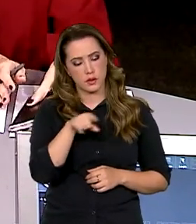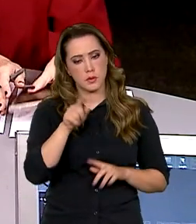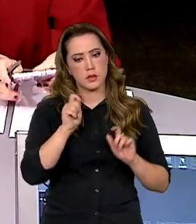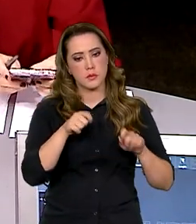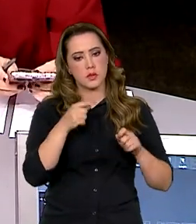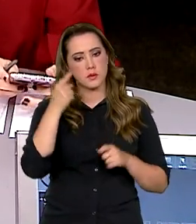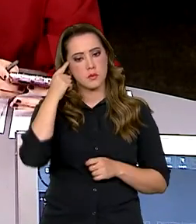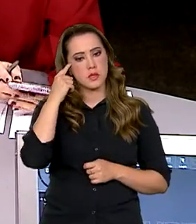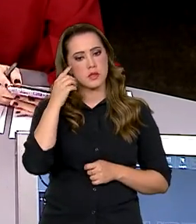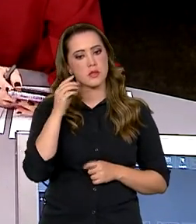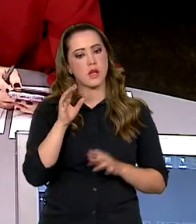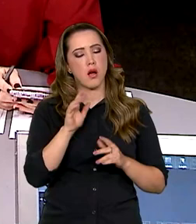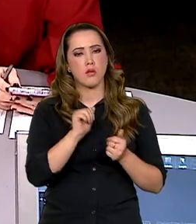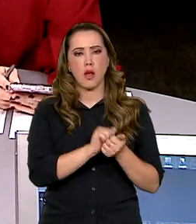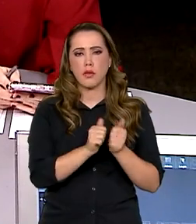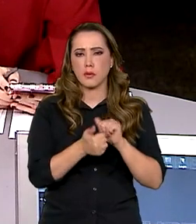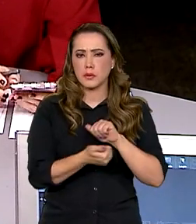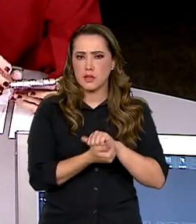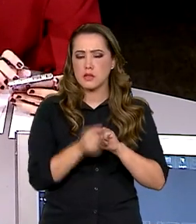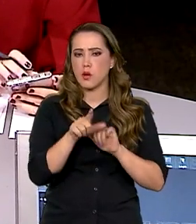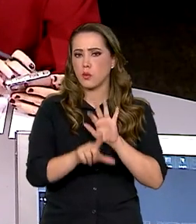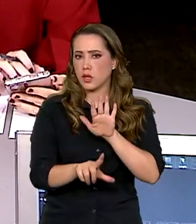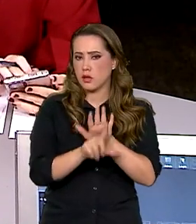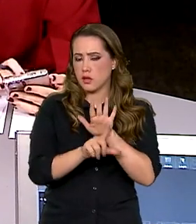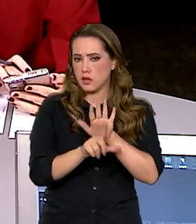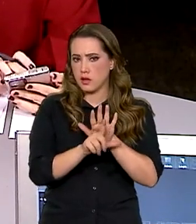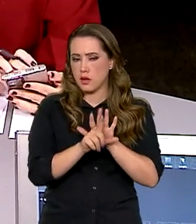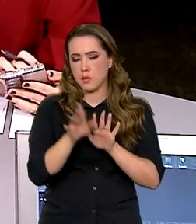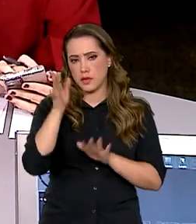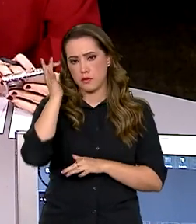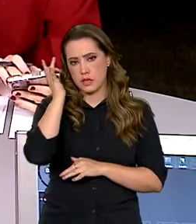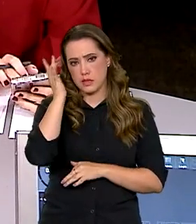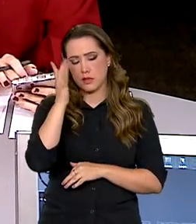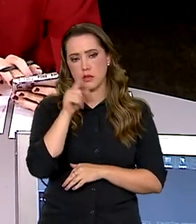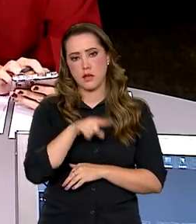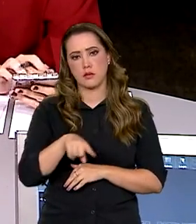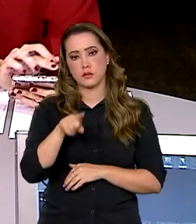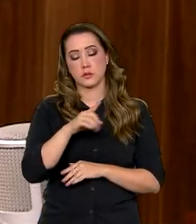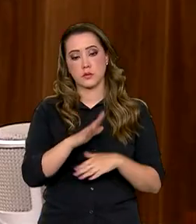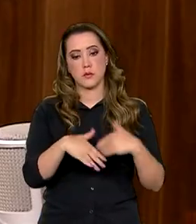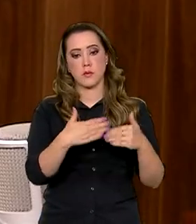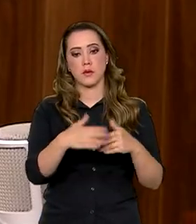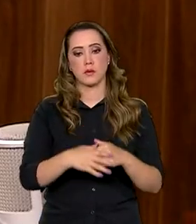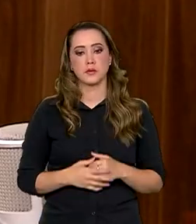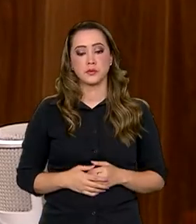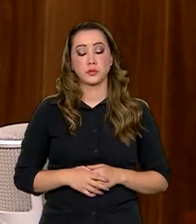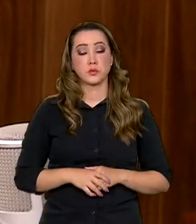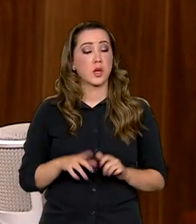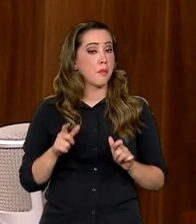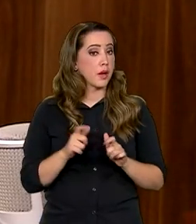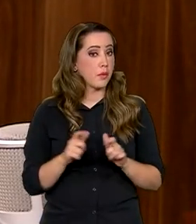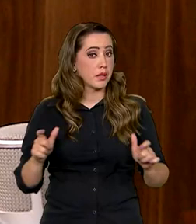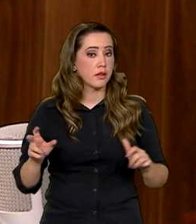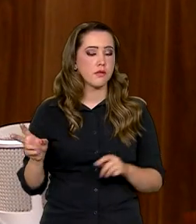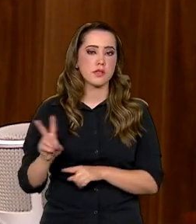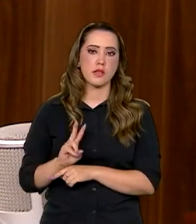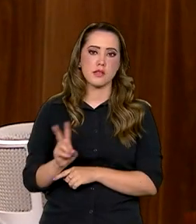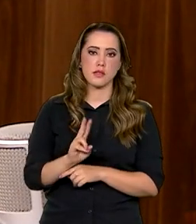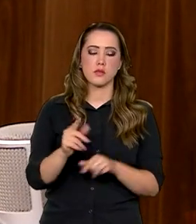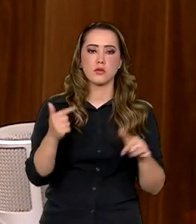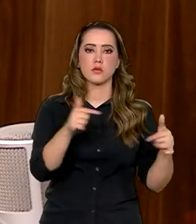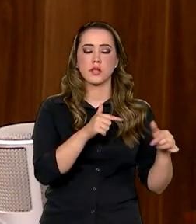é possível pensar no aperfeiçoamento dessa legislação para facilitar esse processo. E para ampliar a fiscalização